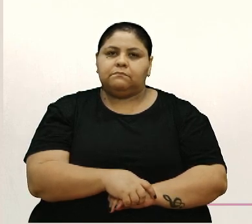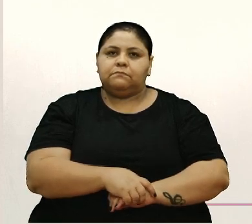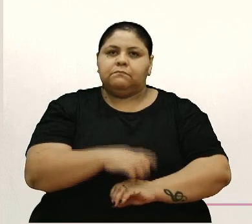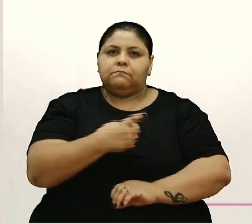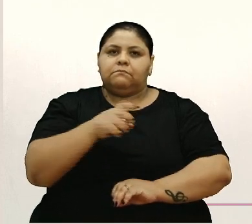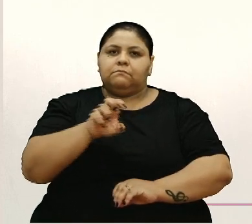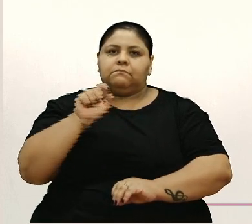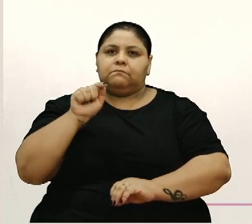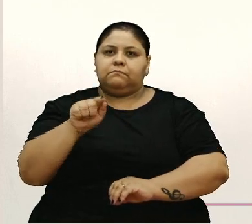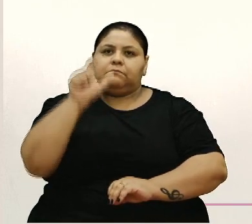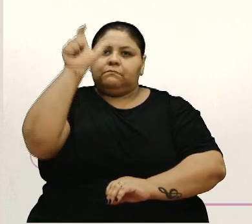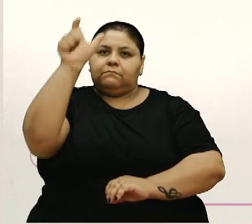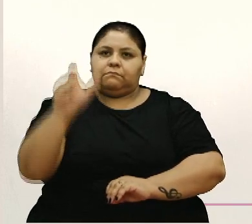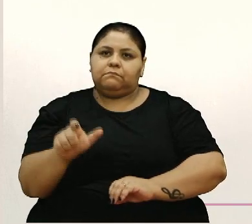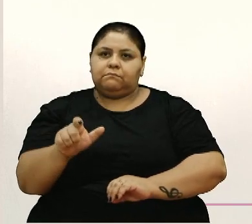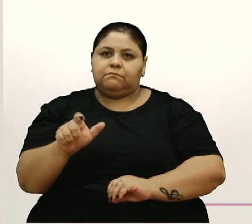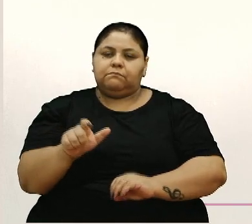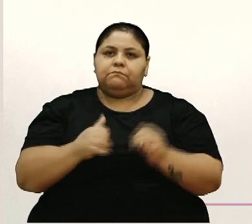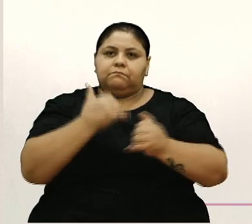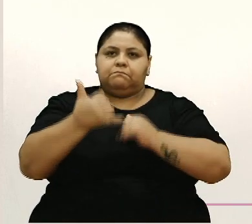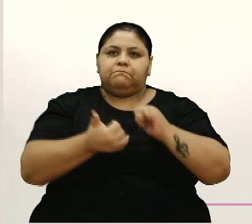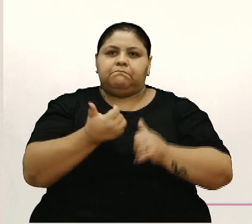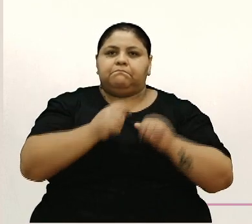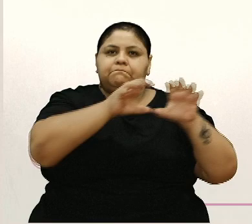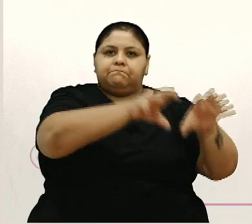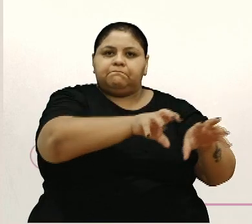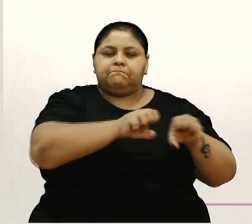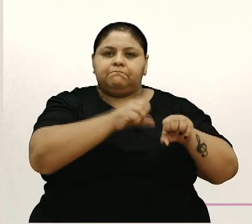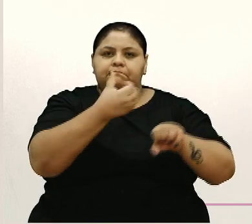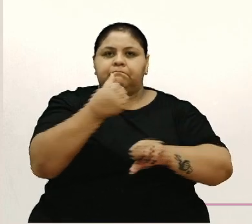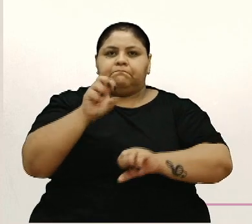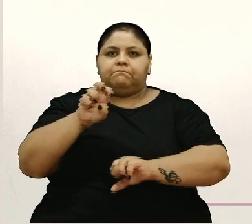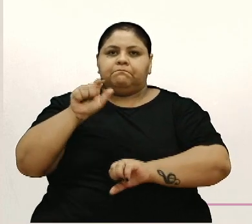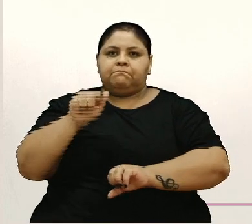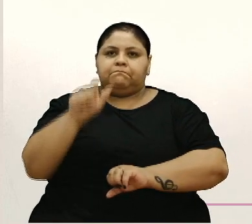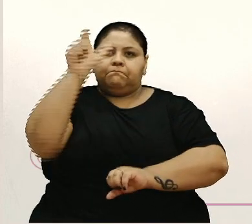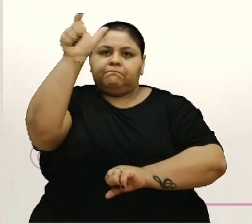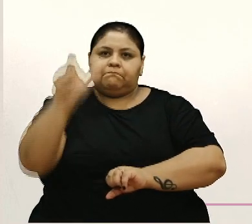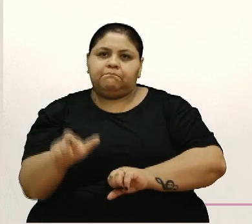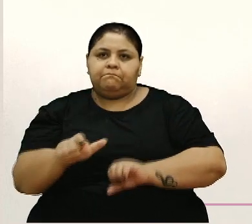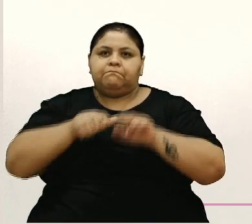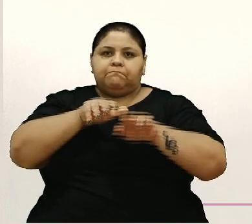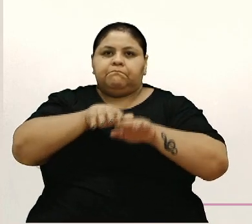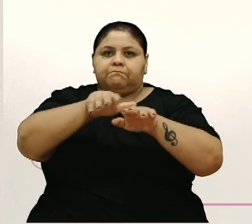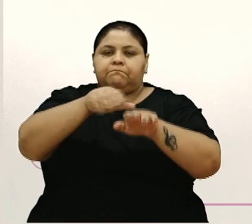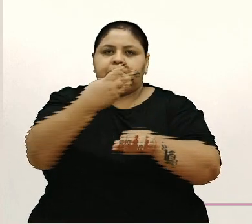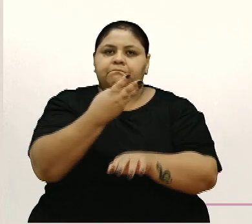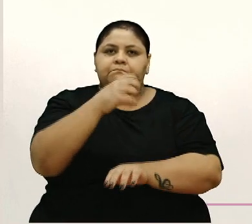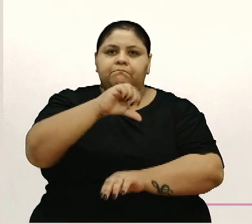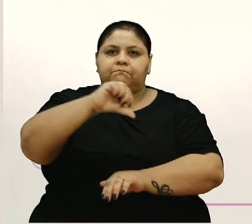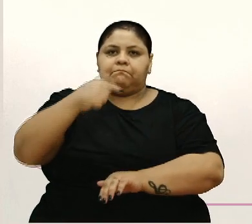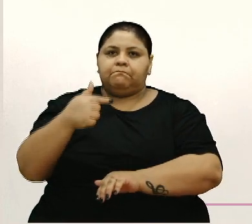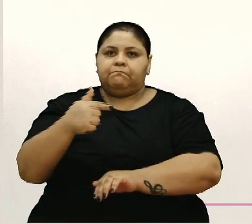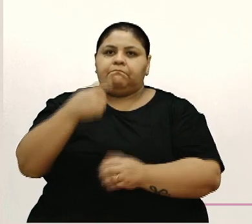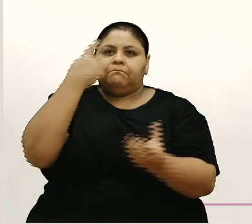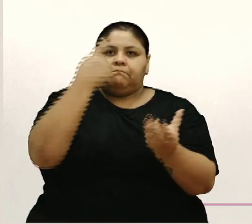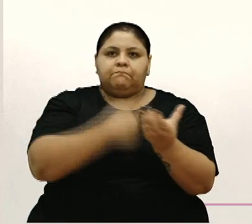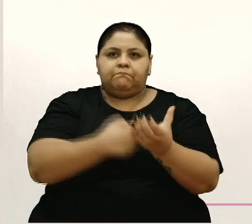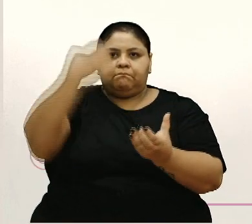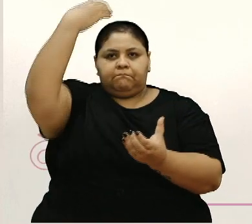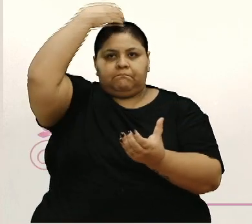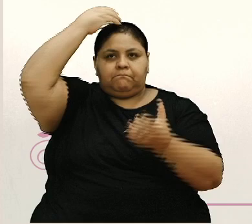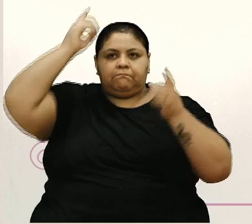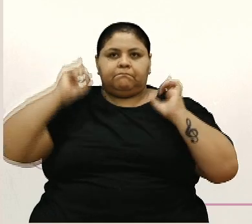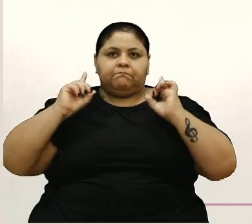15 mil pessoas nas 15 etapas dos Jogos Coloniais, 65 mil pessoas nos seis desfiles, 397 compromissos da Rainha e